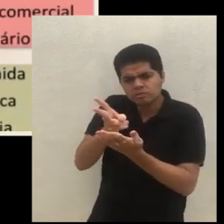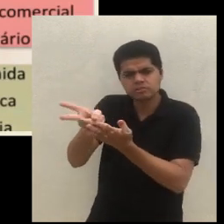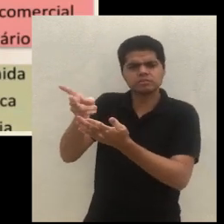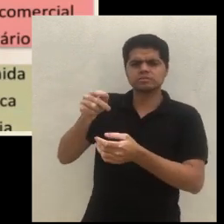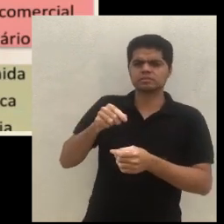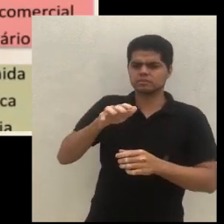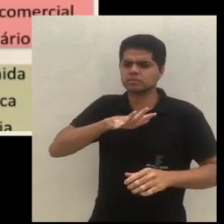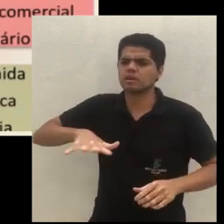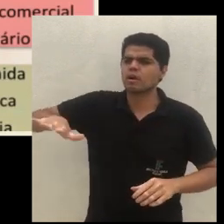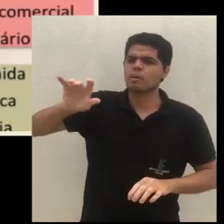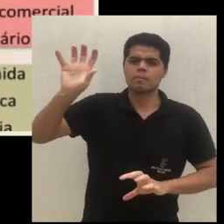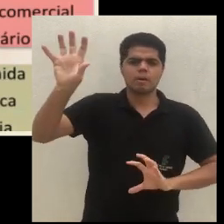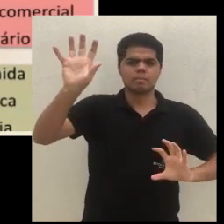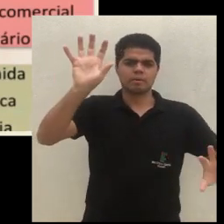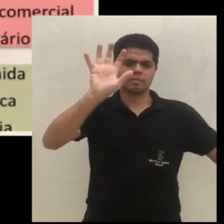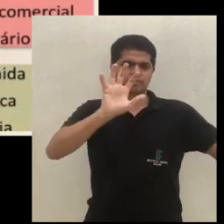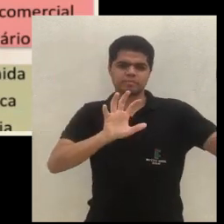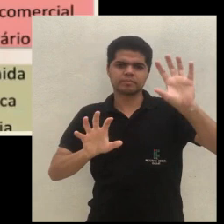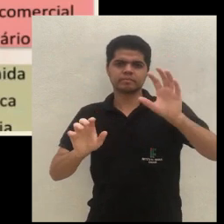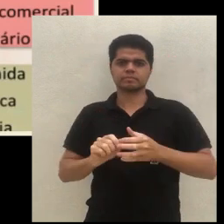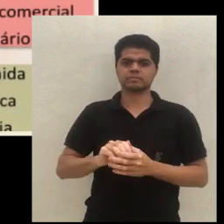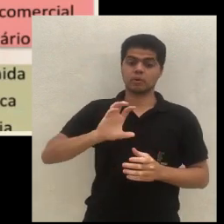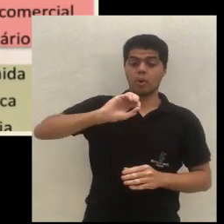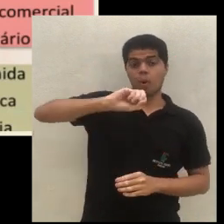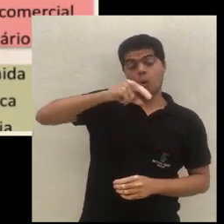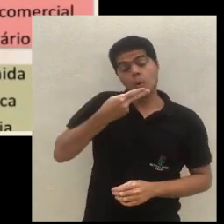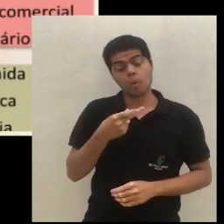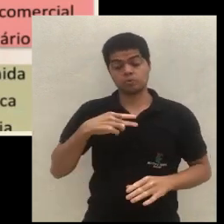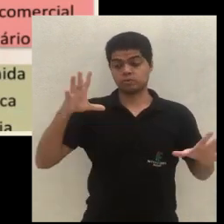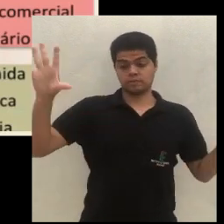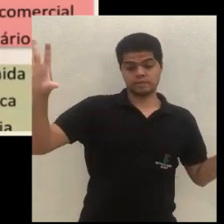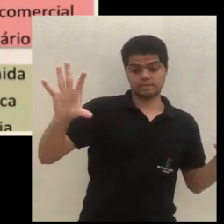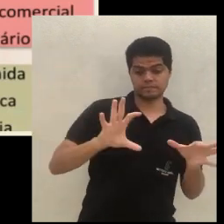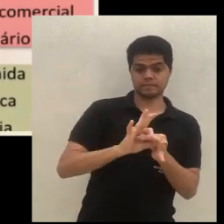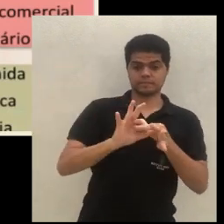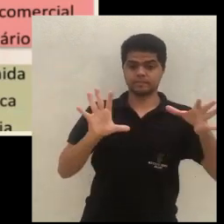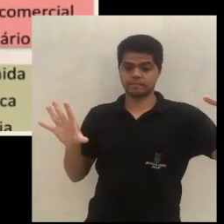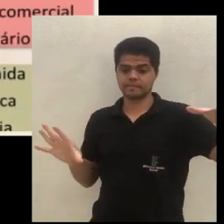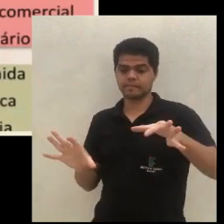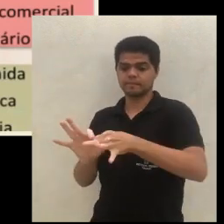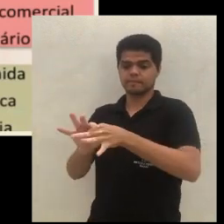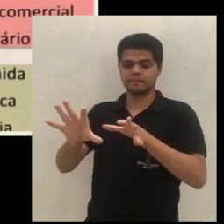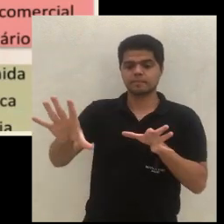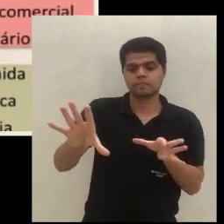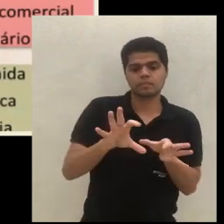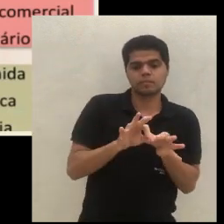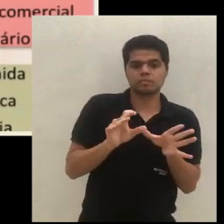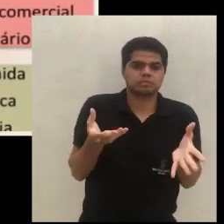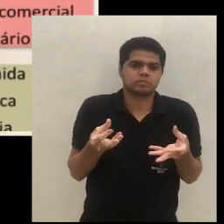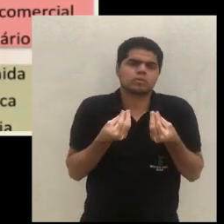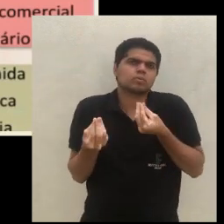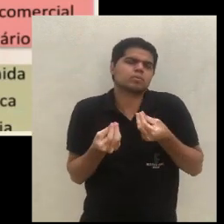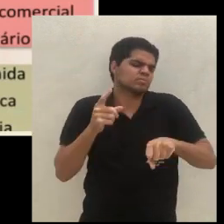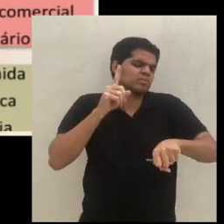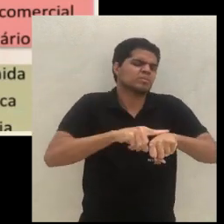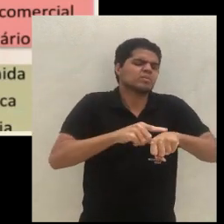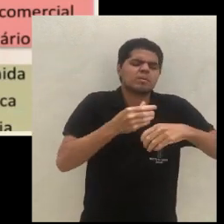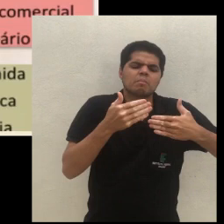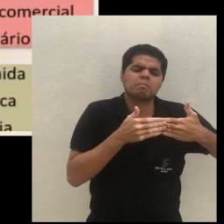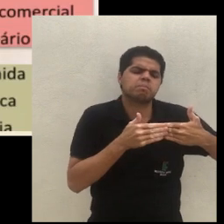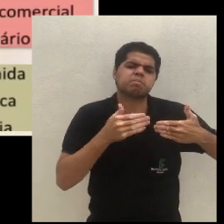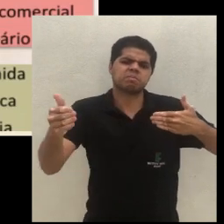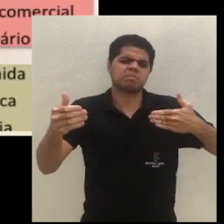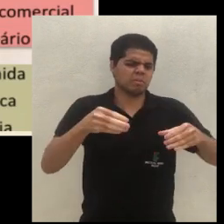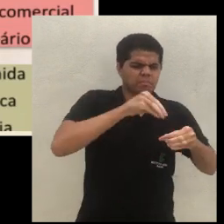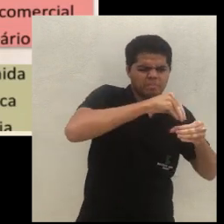se vai ser sistemas complementares que um vai complementando o outro, de acordo com o tempo, eu vou plantar tudo de vez, eu vou plantar